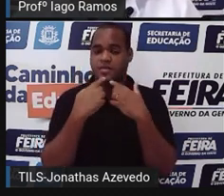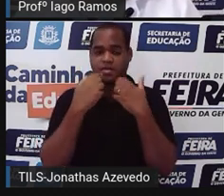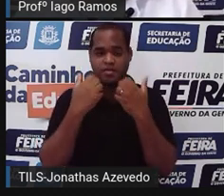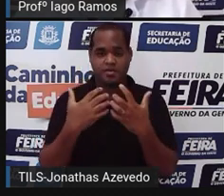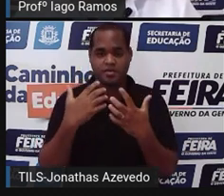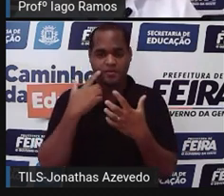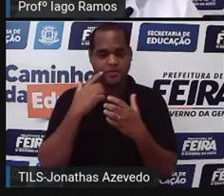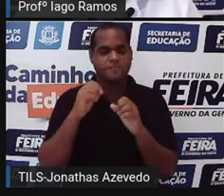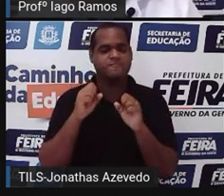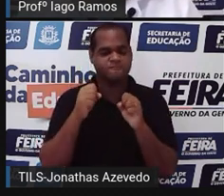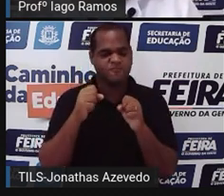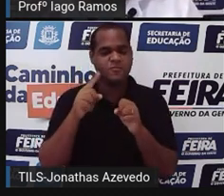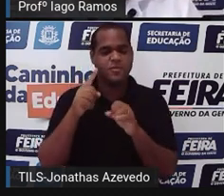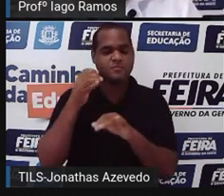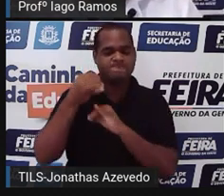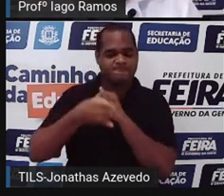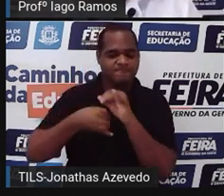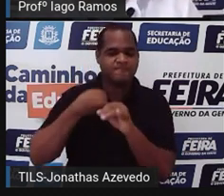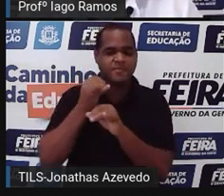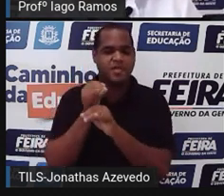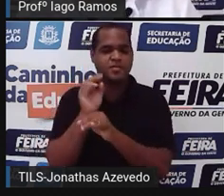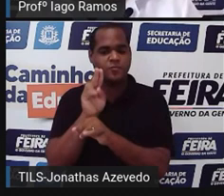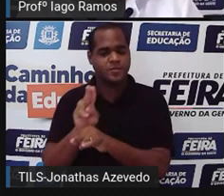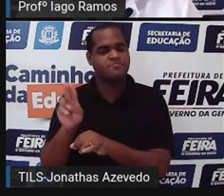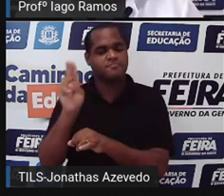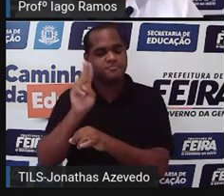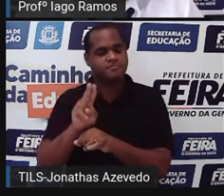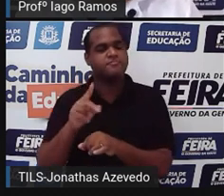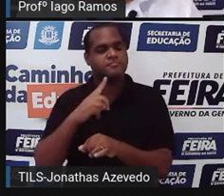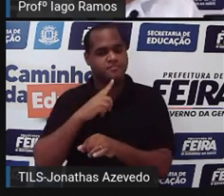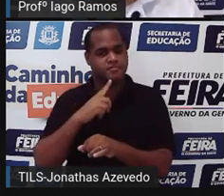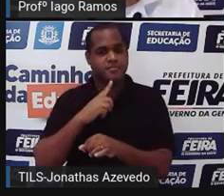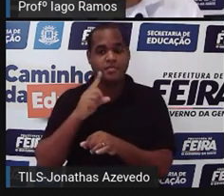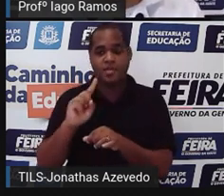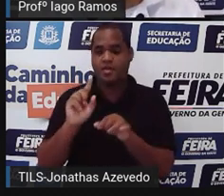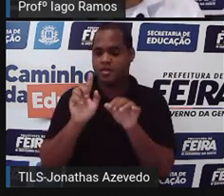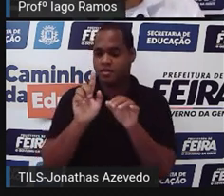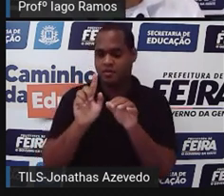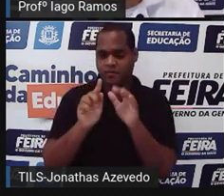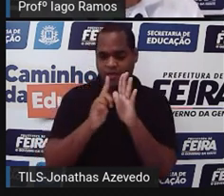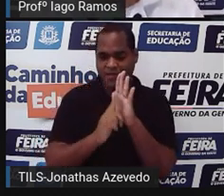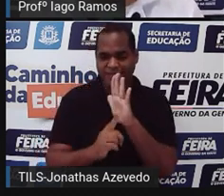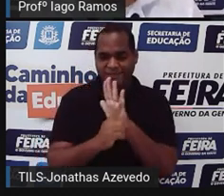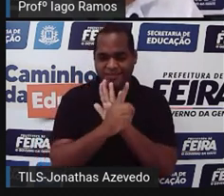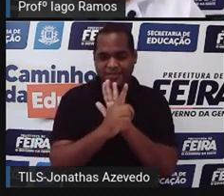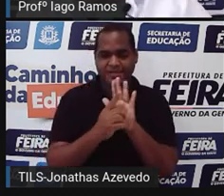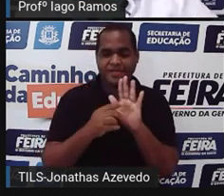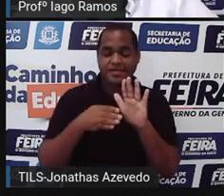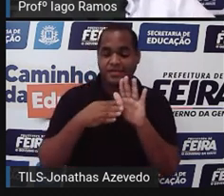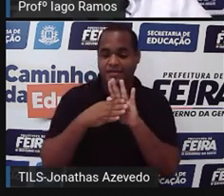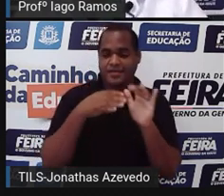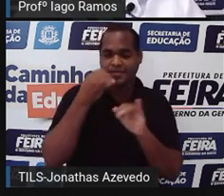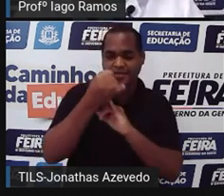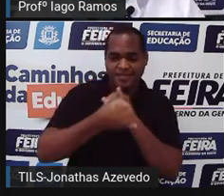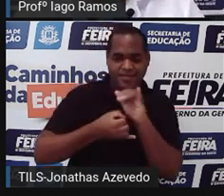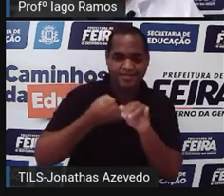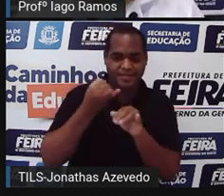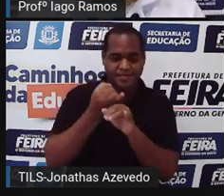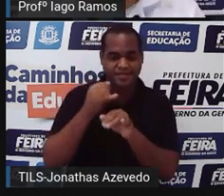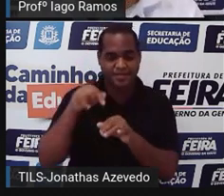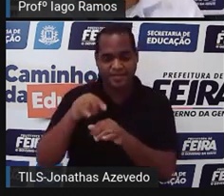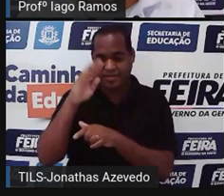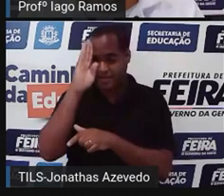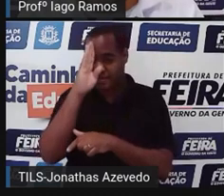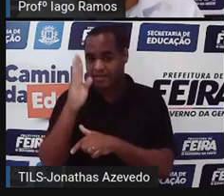banda larga. Então, o gráfico trata disso. Trata do acesso à internet no Brasil e mostra que